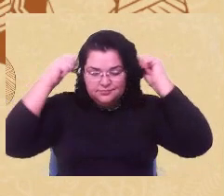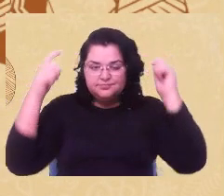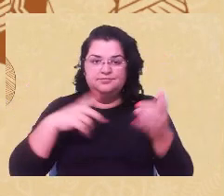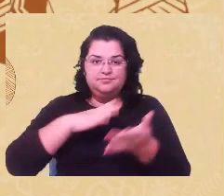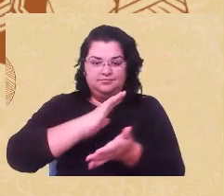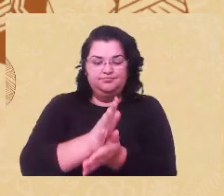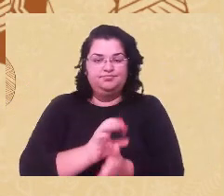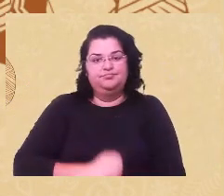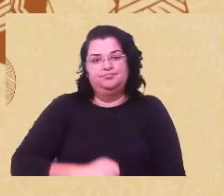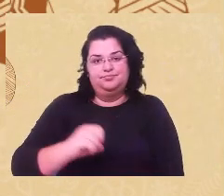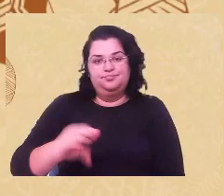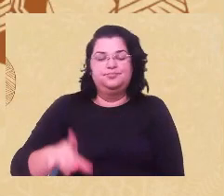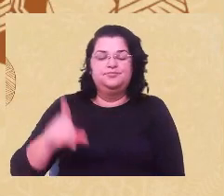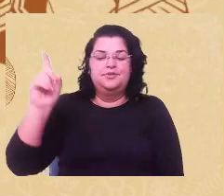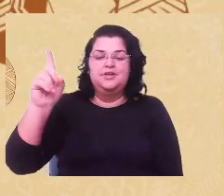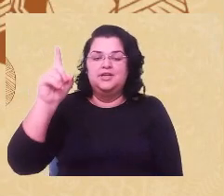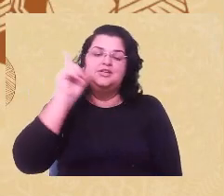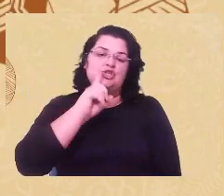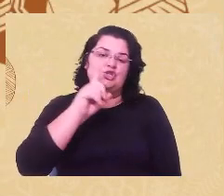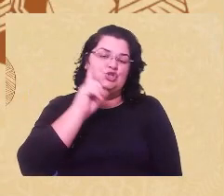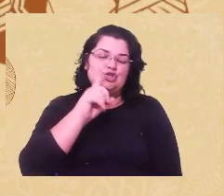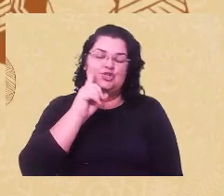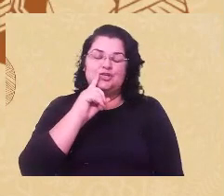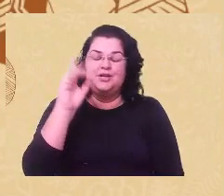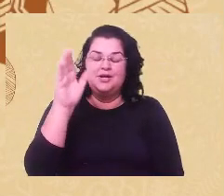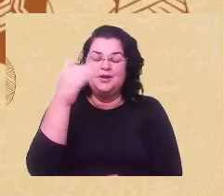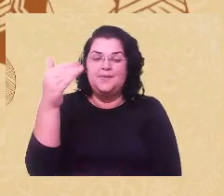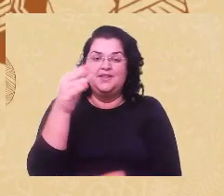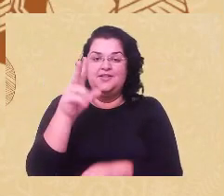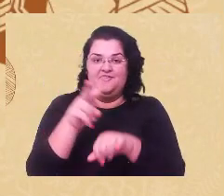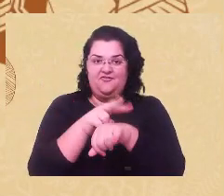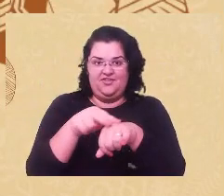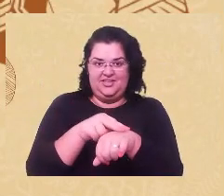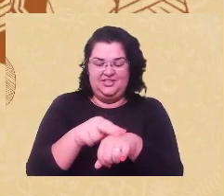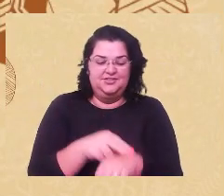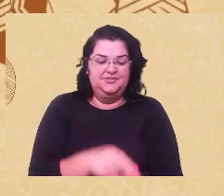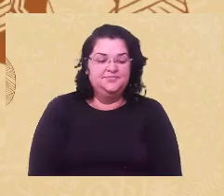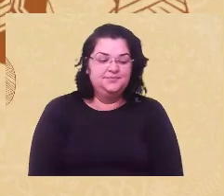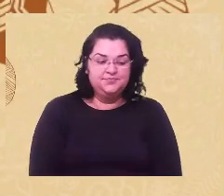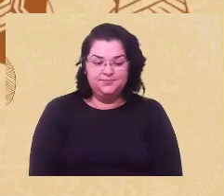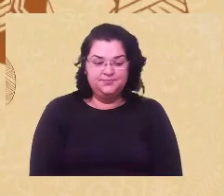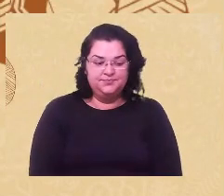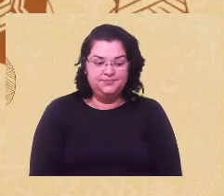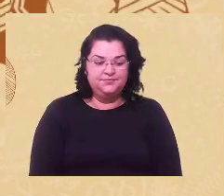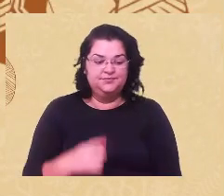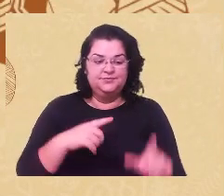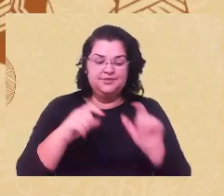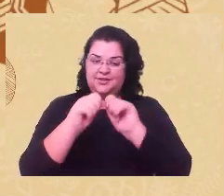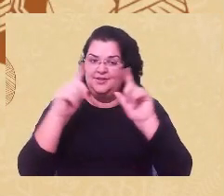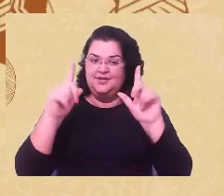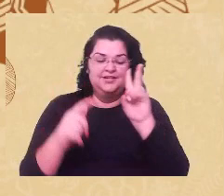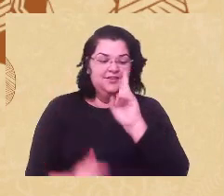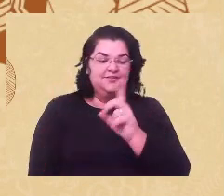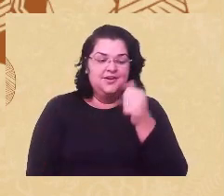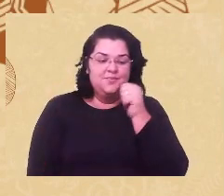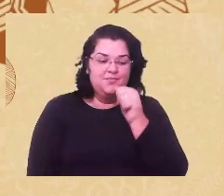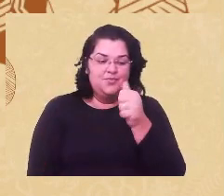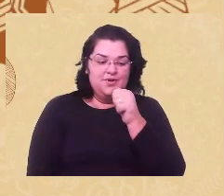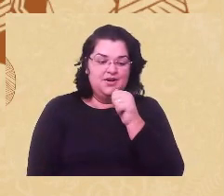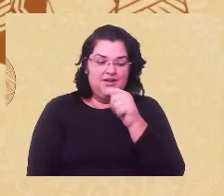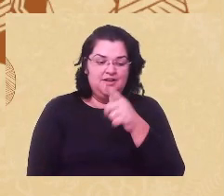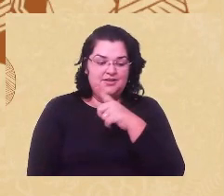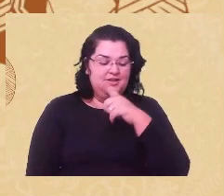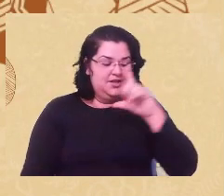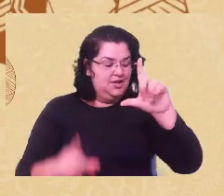Argentina, uma bandana verde. Tem um quadro, mas acho que não dá para ver muito bem, uma mulher carregando uma lua e um sol.